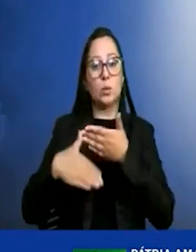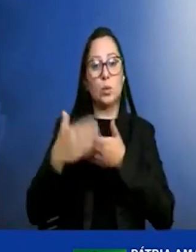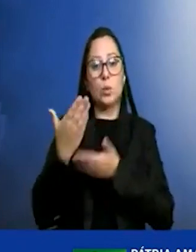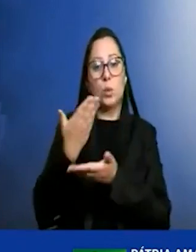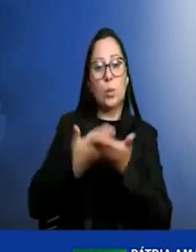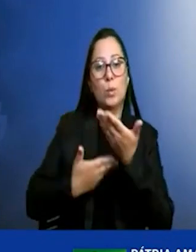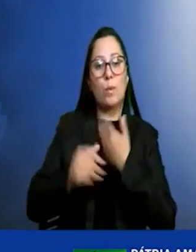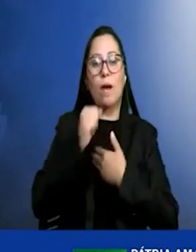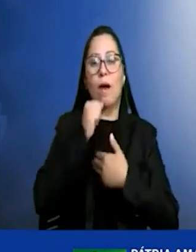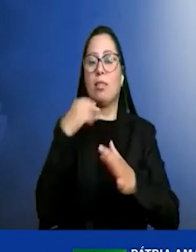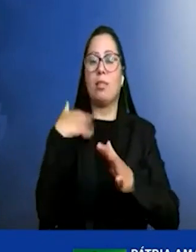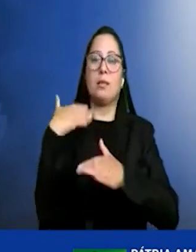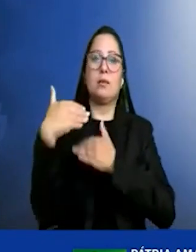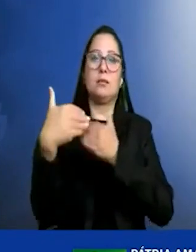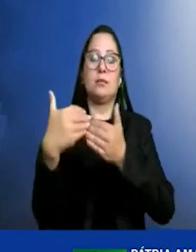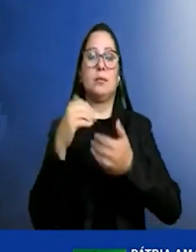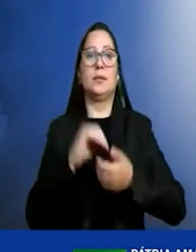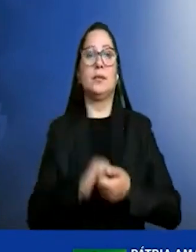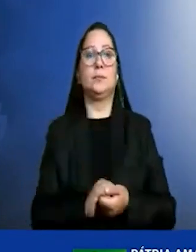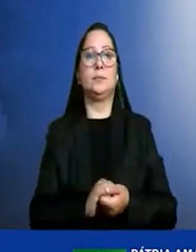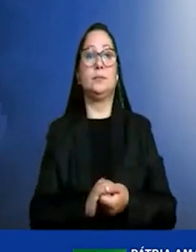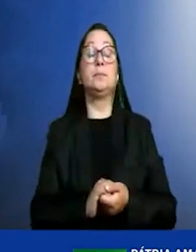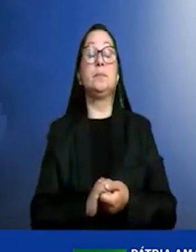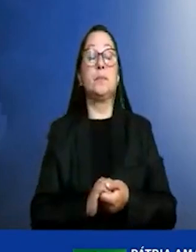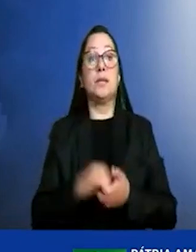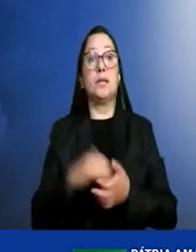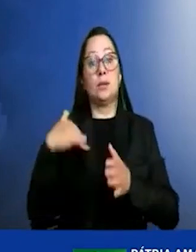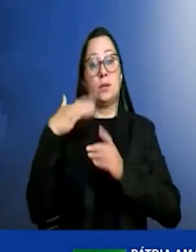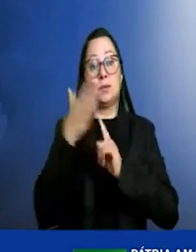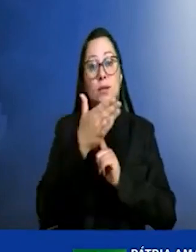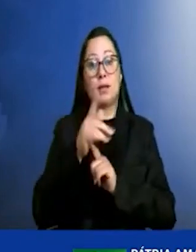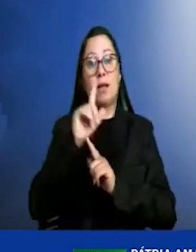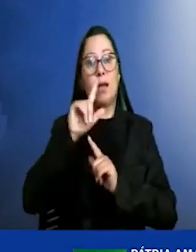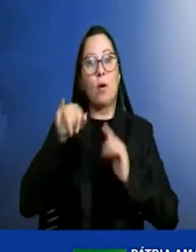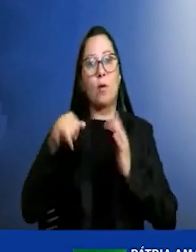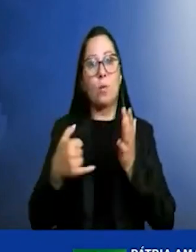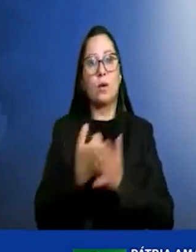e esse desenvolvimento tecnológico é que é a grande oportunidade